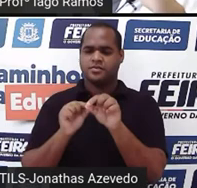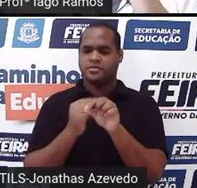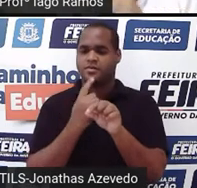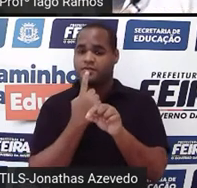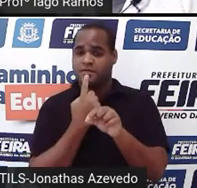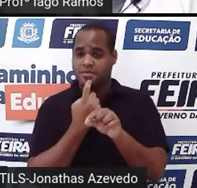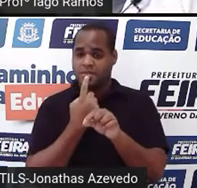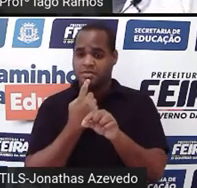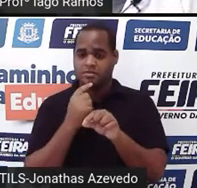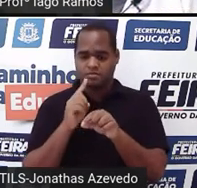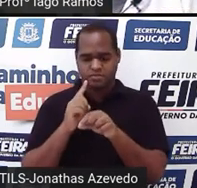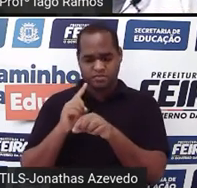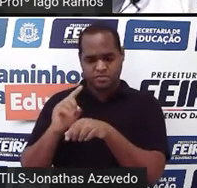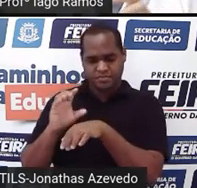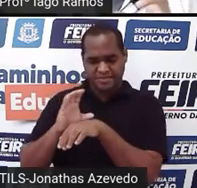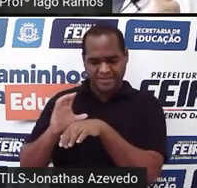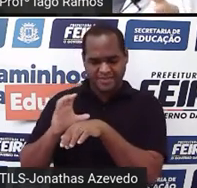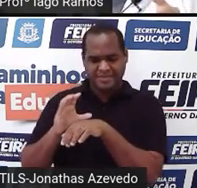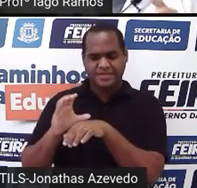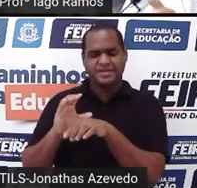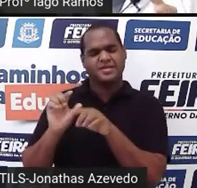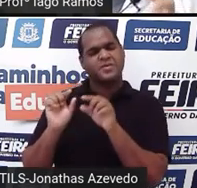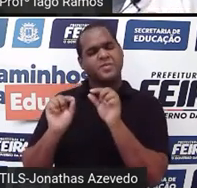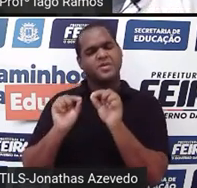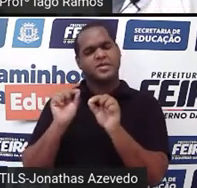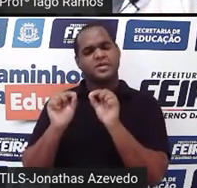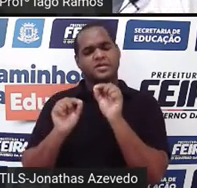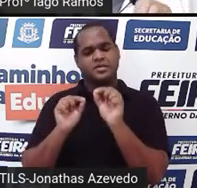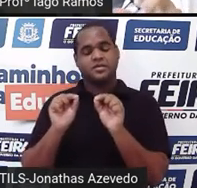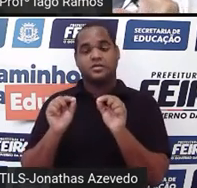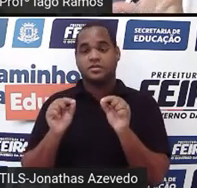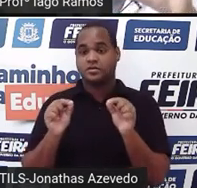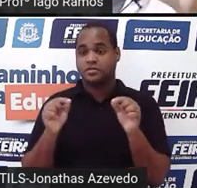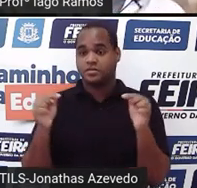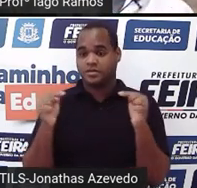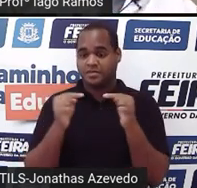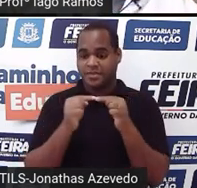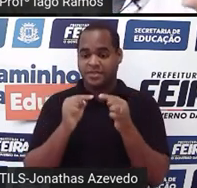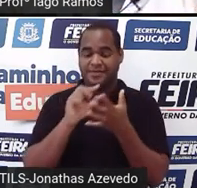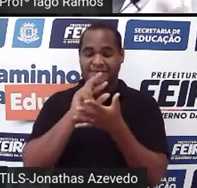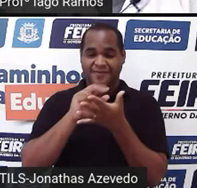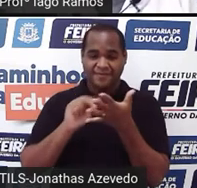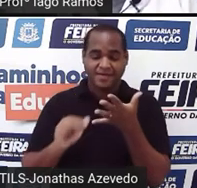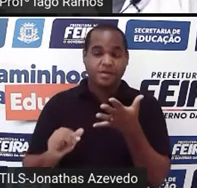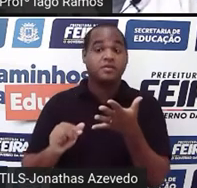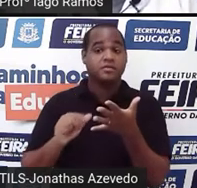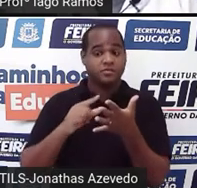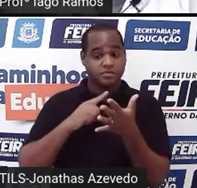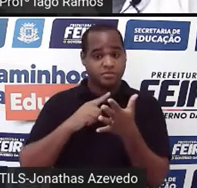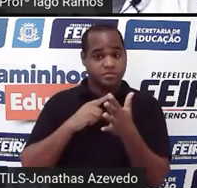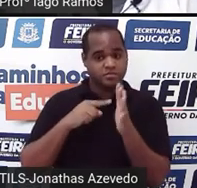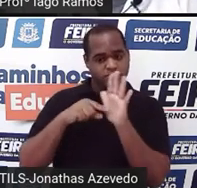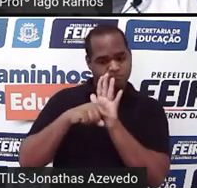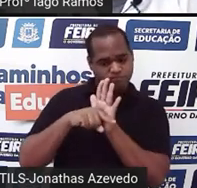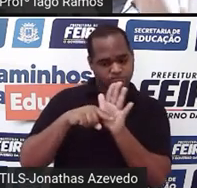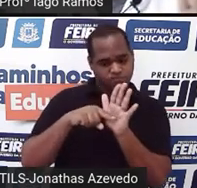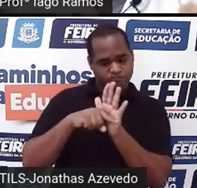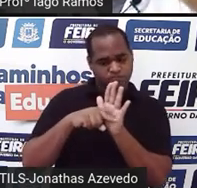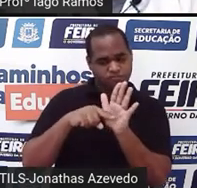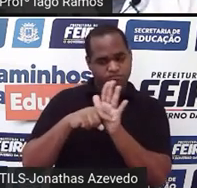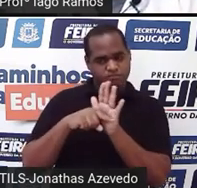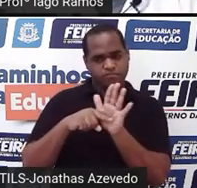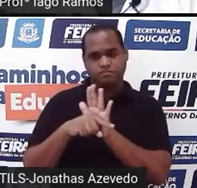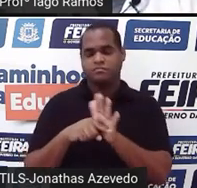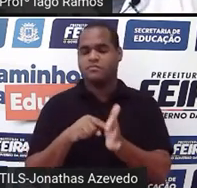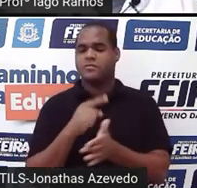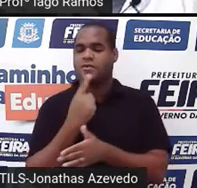O que é essa parte cinza? São, né, as variáveis da pesquisa. Então, a parte vermelha